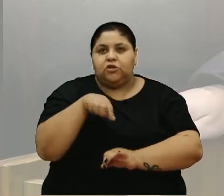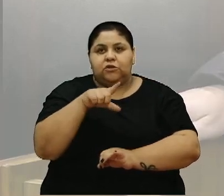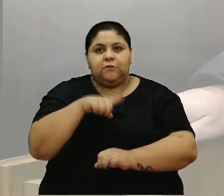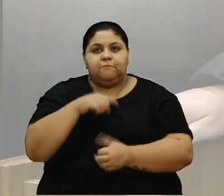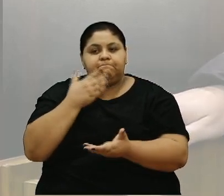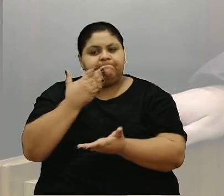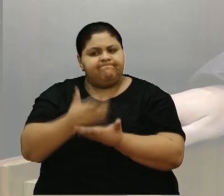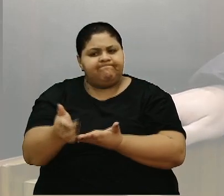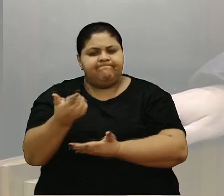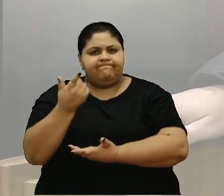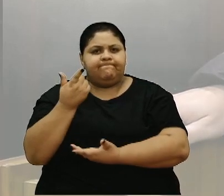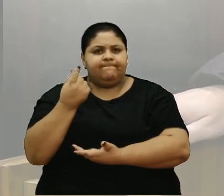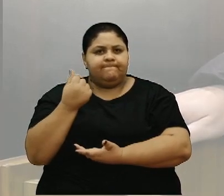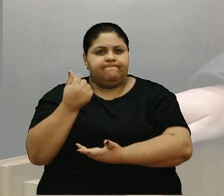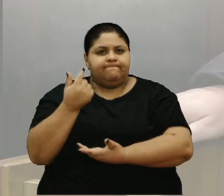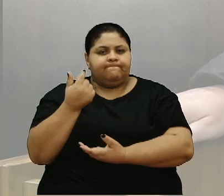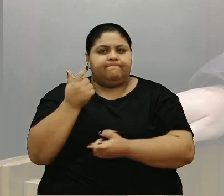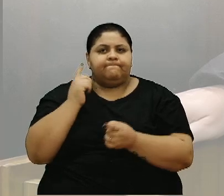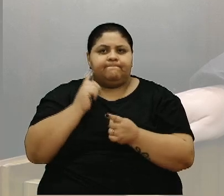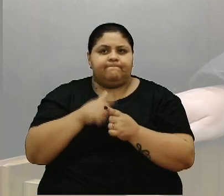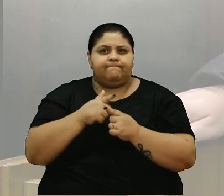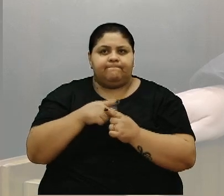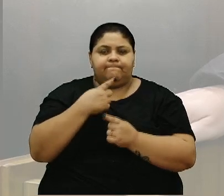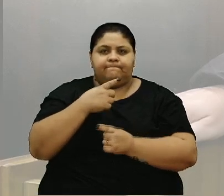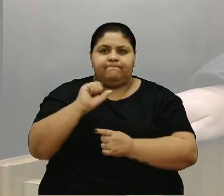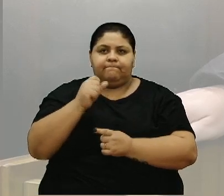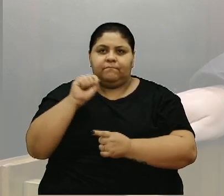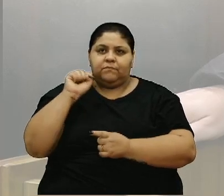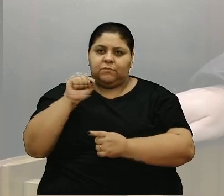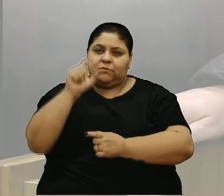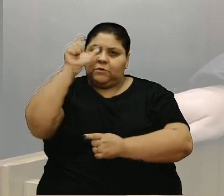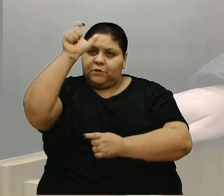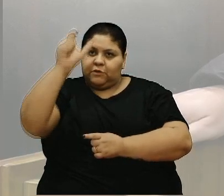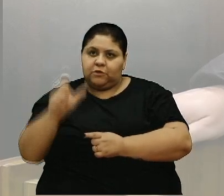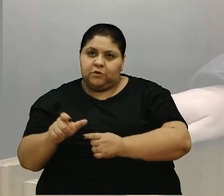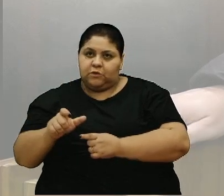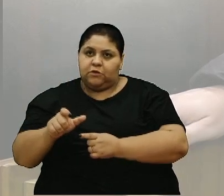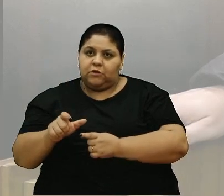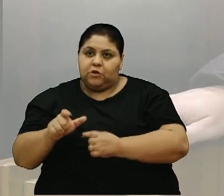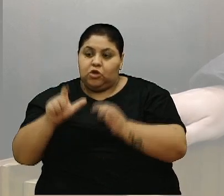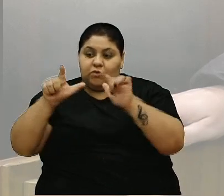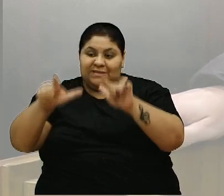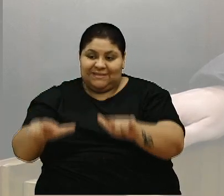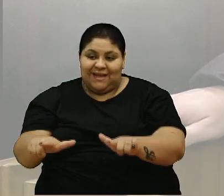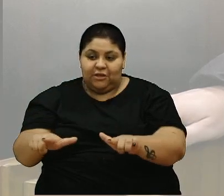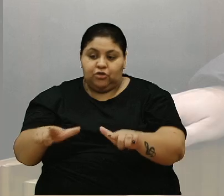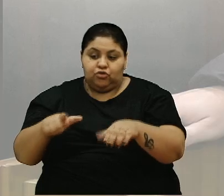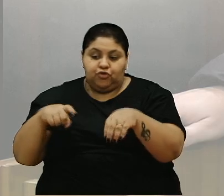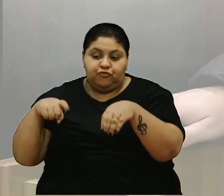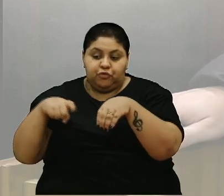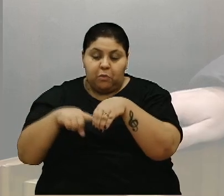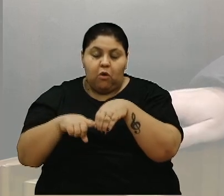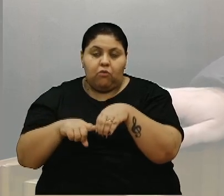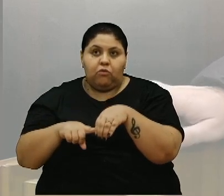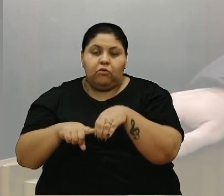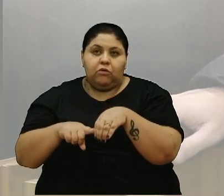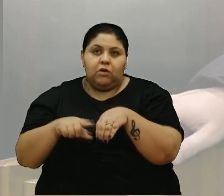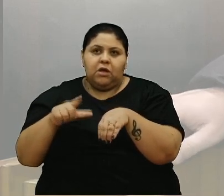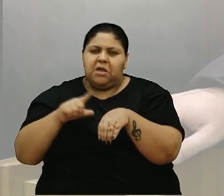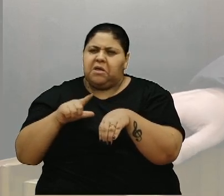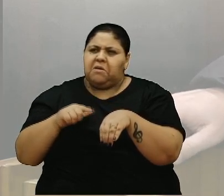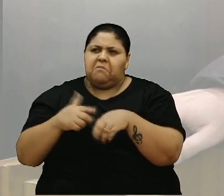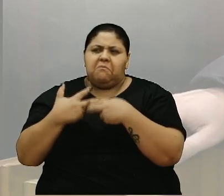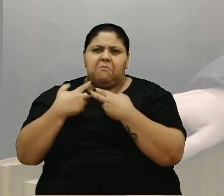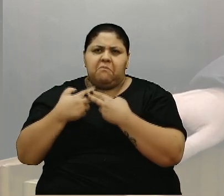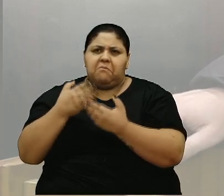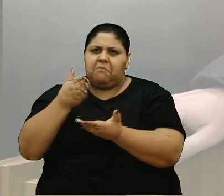muito dinheiro. Porque aquelas 18 mil pessoas que estavam na Alfredo Giacone naquele dia, eu tenho tranquilidade